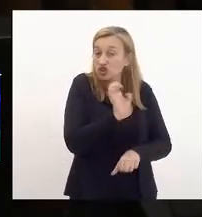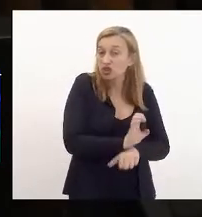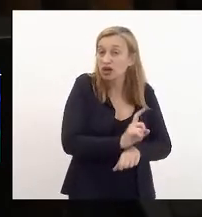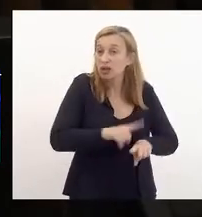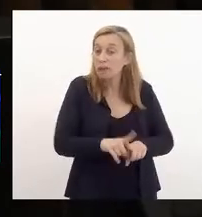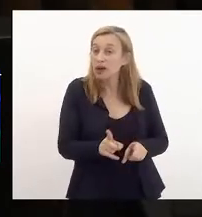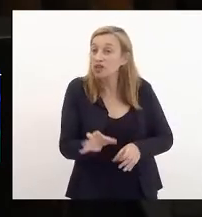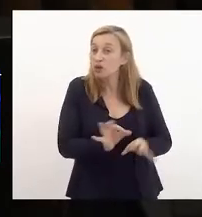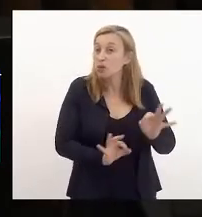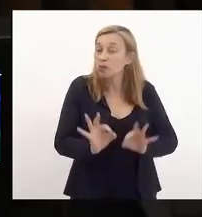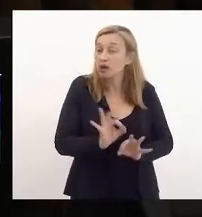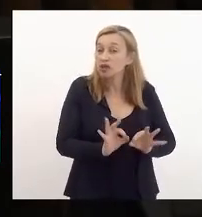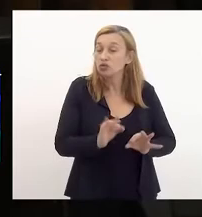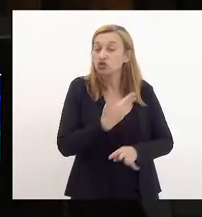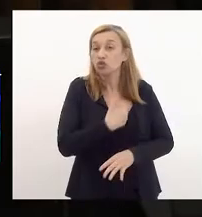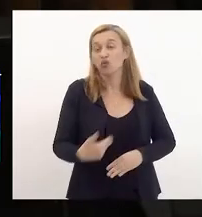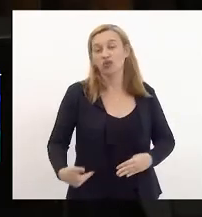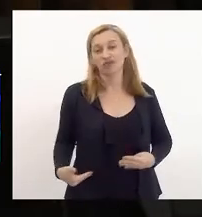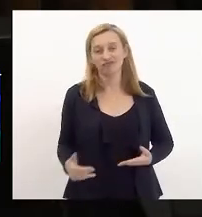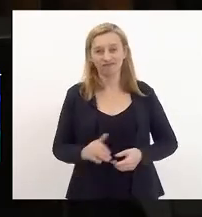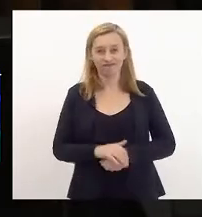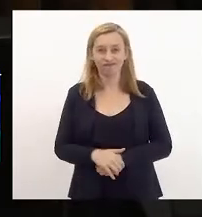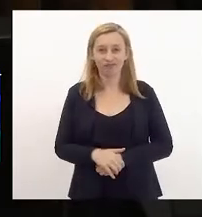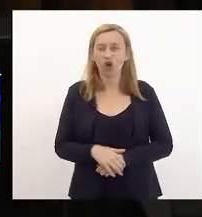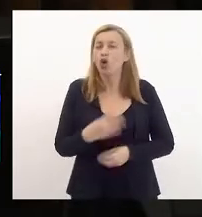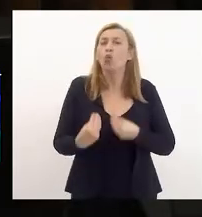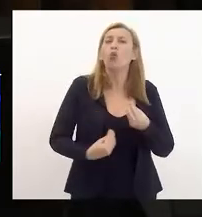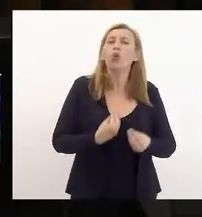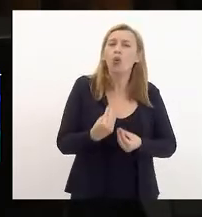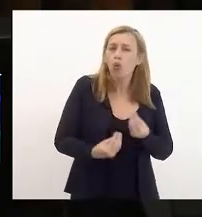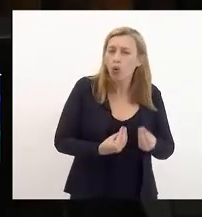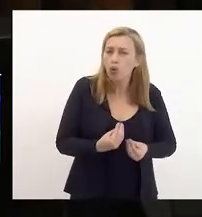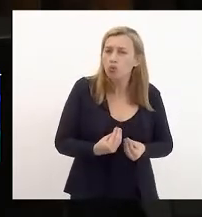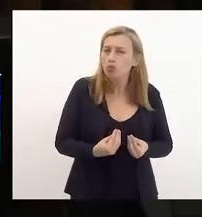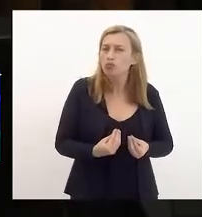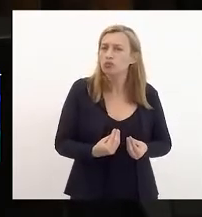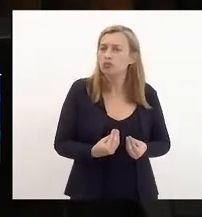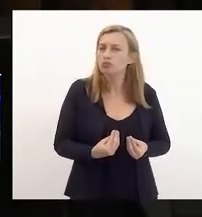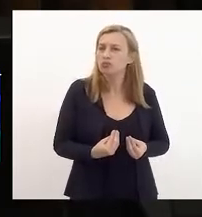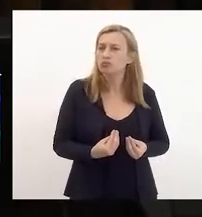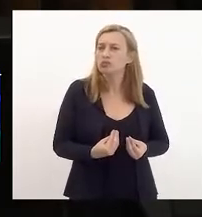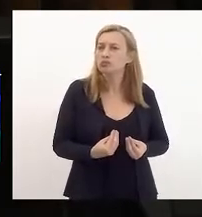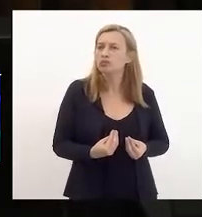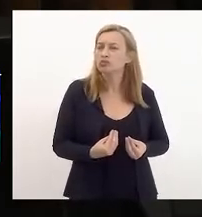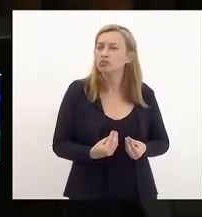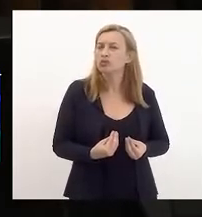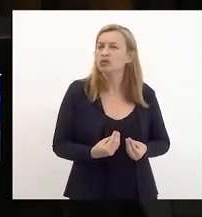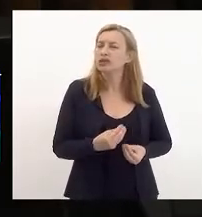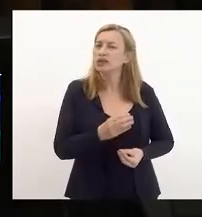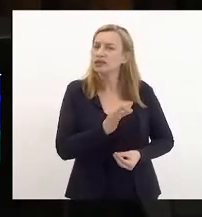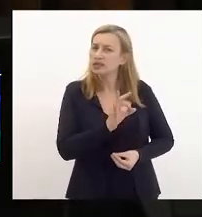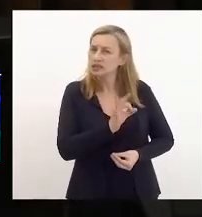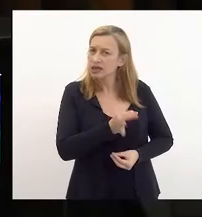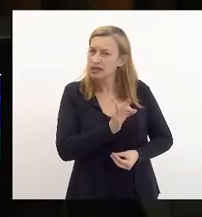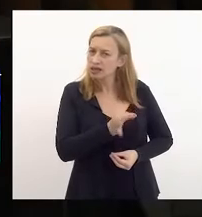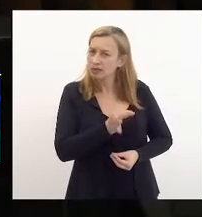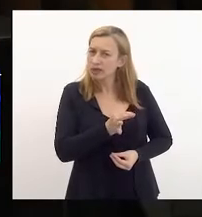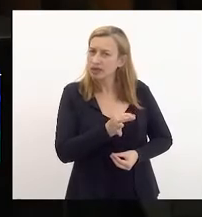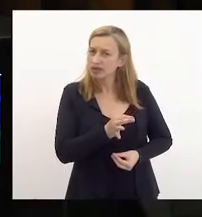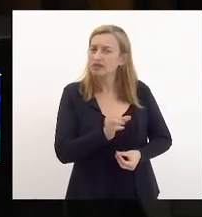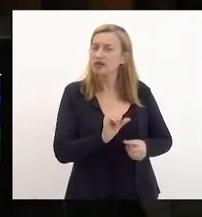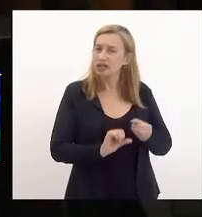faz um plano de governo. Como deveria ser, deputada Lucinha, deveria se construir